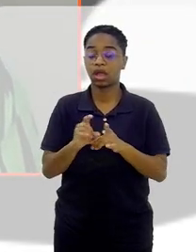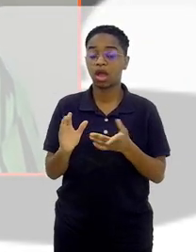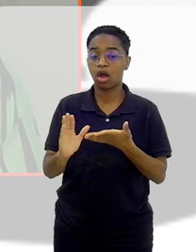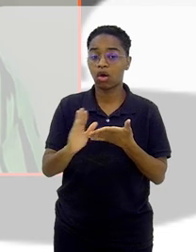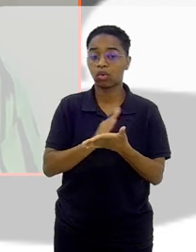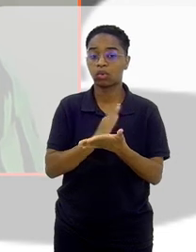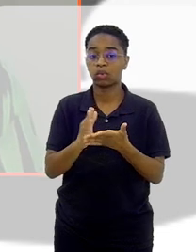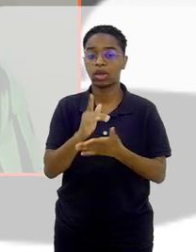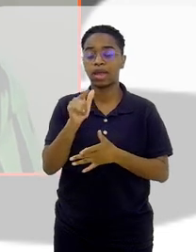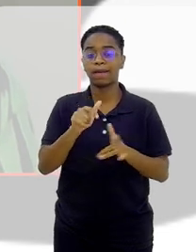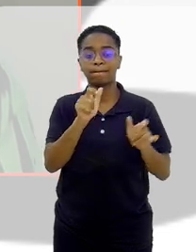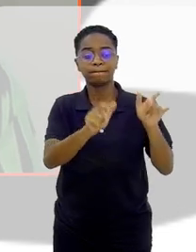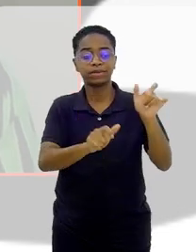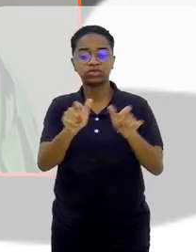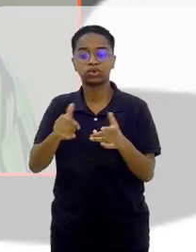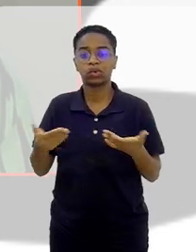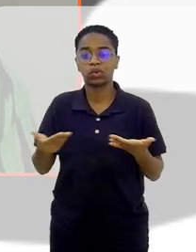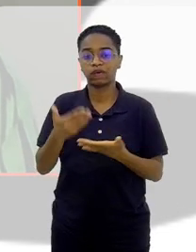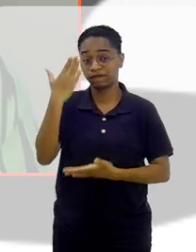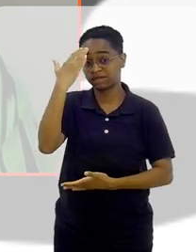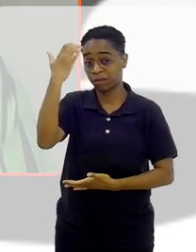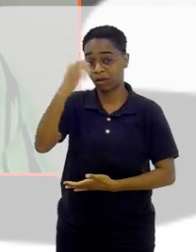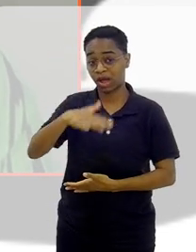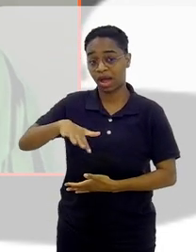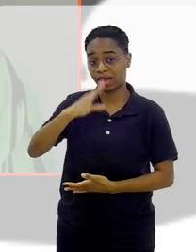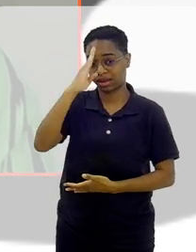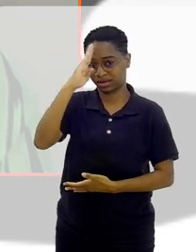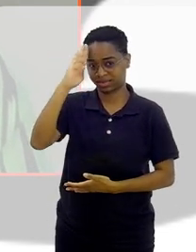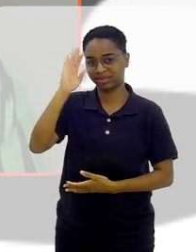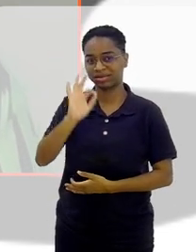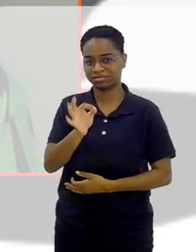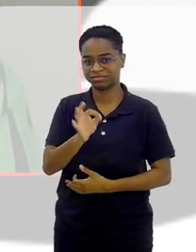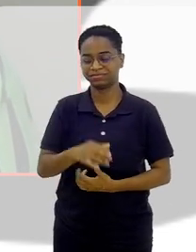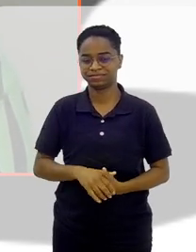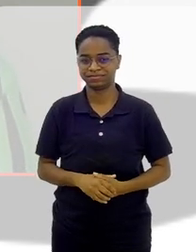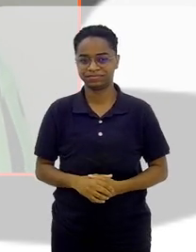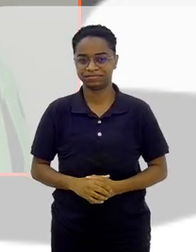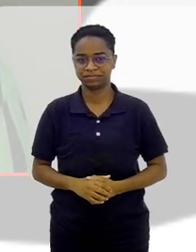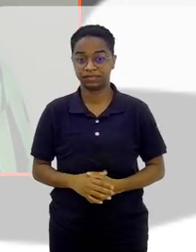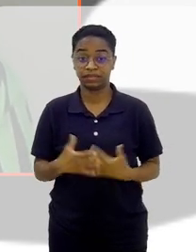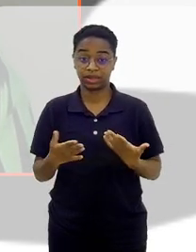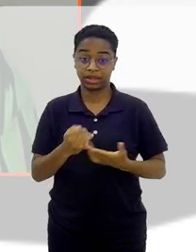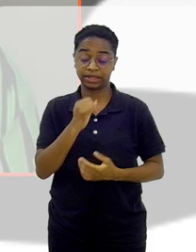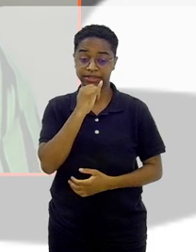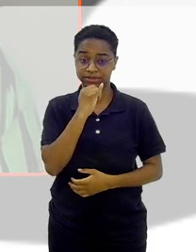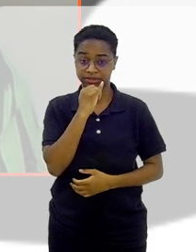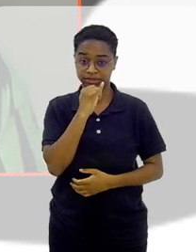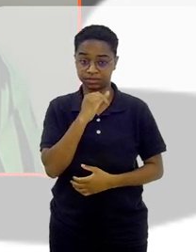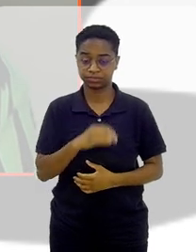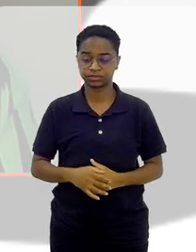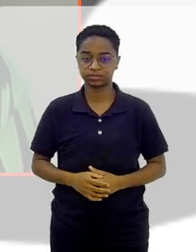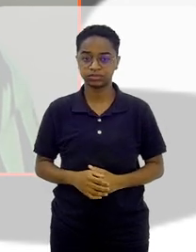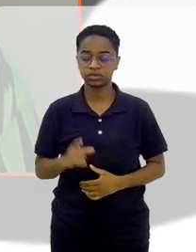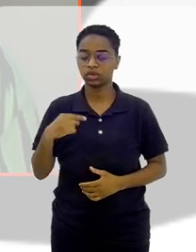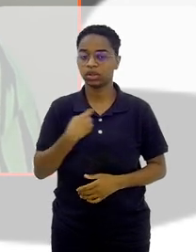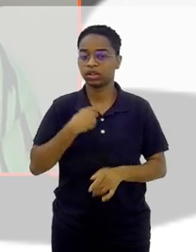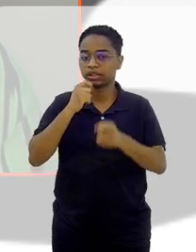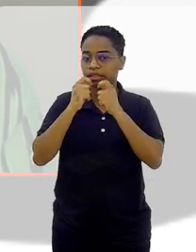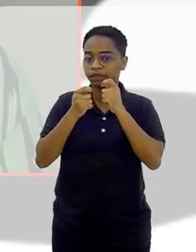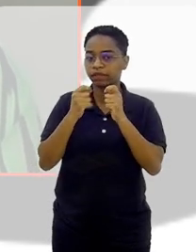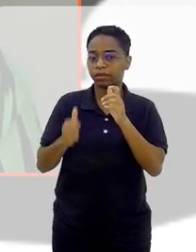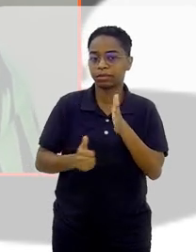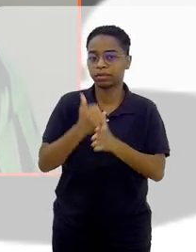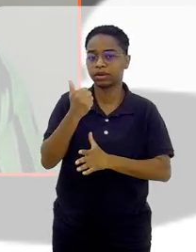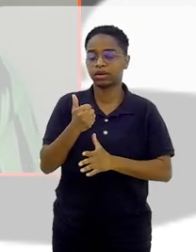de pessoas que são conhecidas hoje em dia no mundo acadêmico, né? Então, por exemplo, nós fizemos a primeira